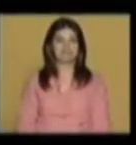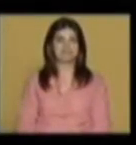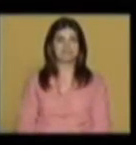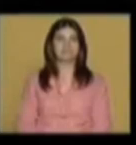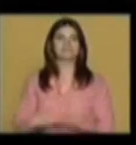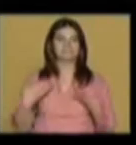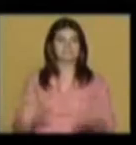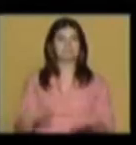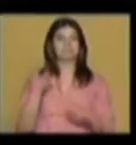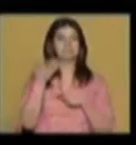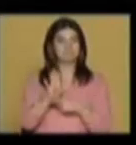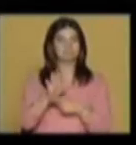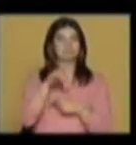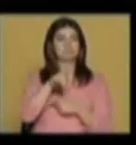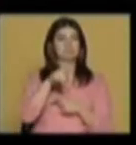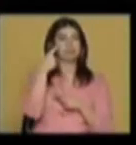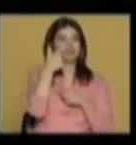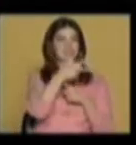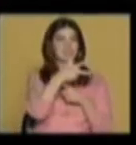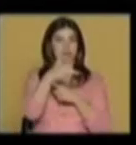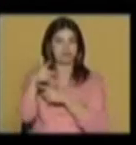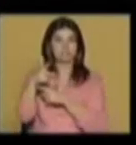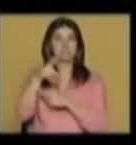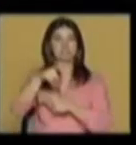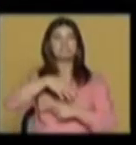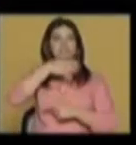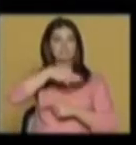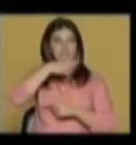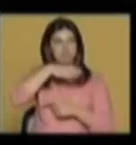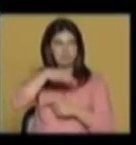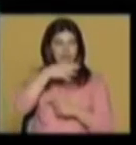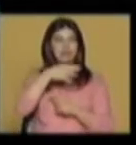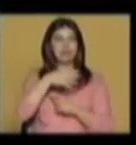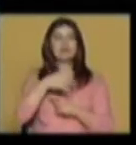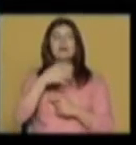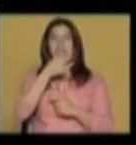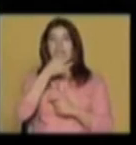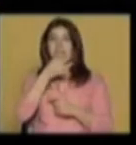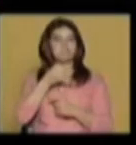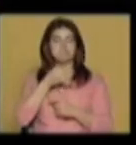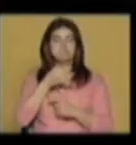Fiquemos, neste caso, pelas imagens que nos explicam muito o que as palavras não conseguem dizer.